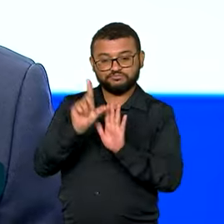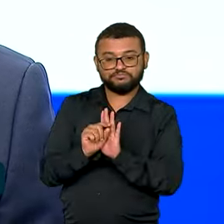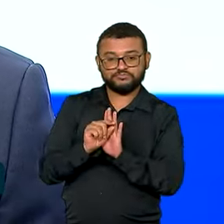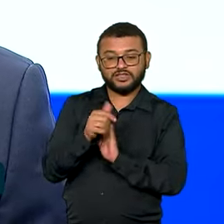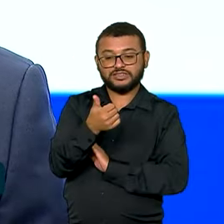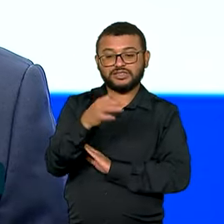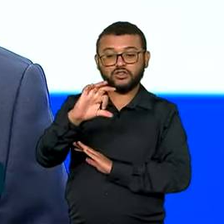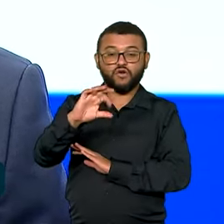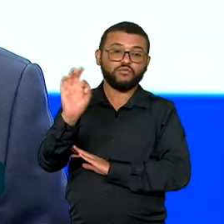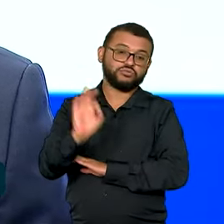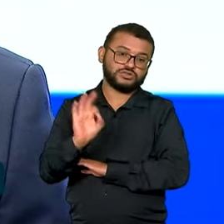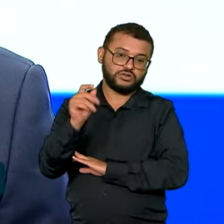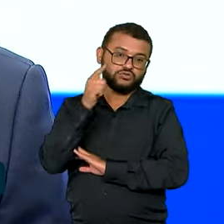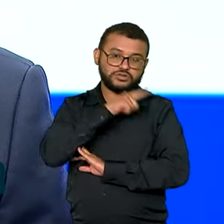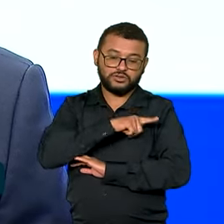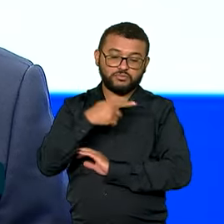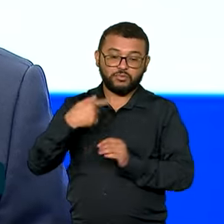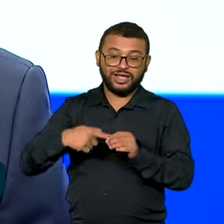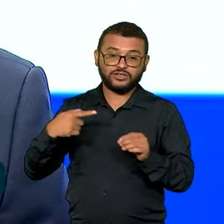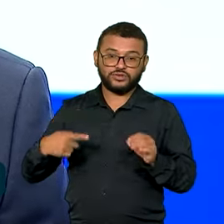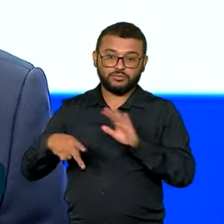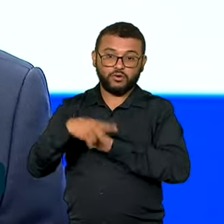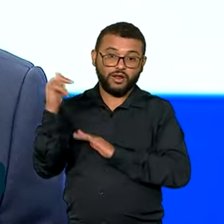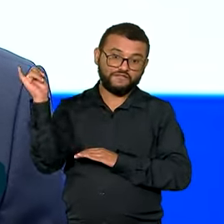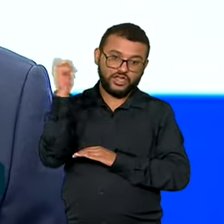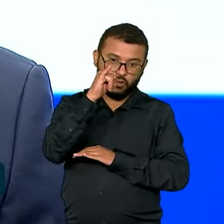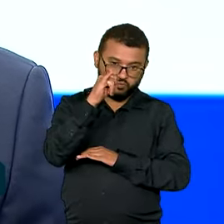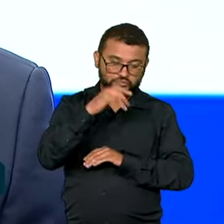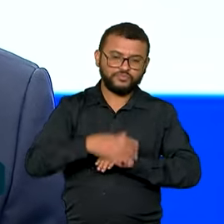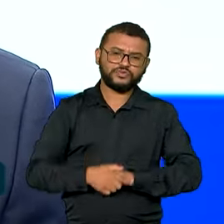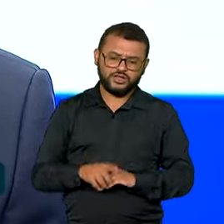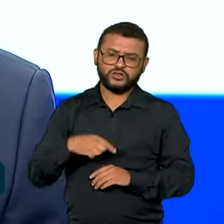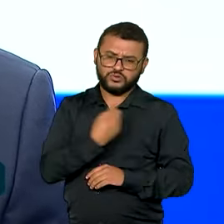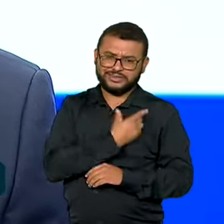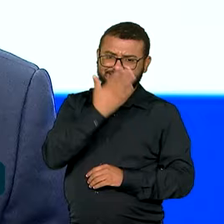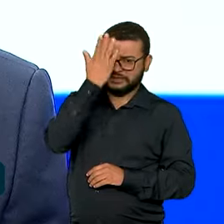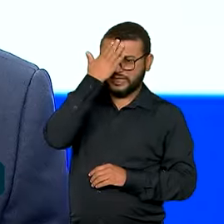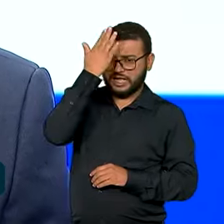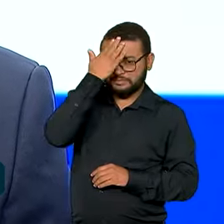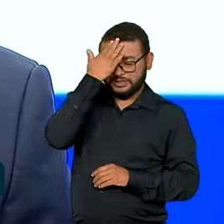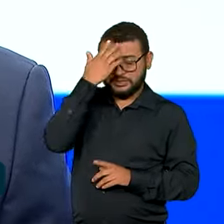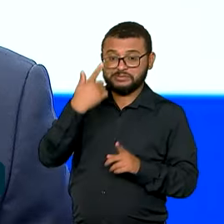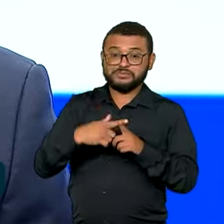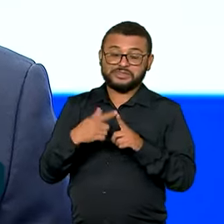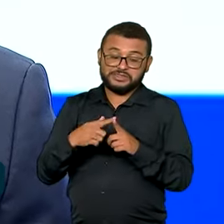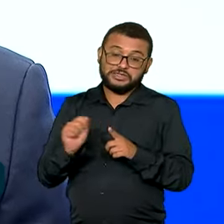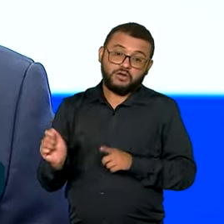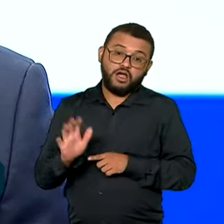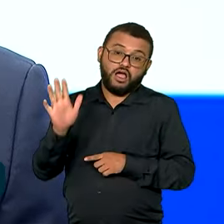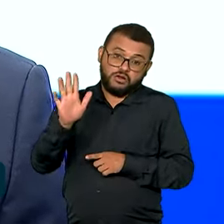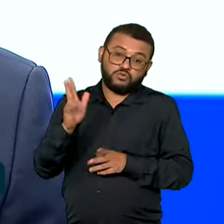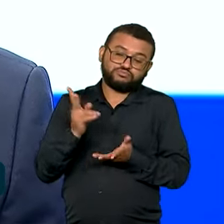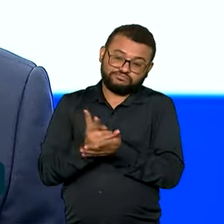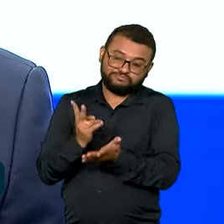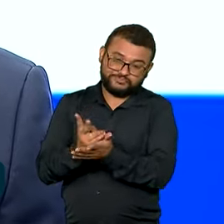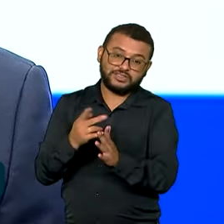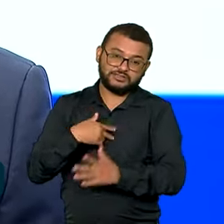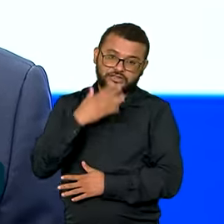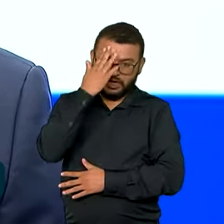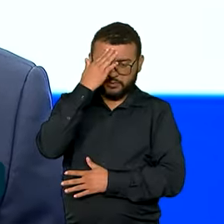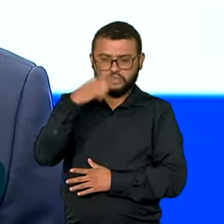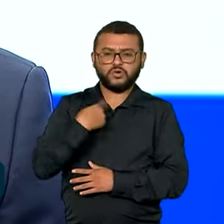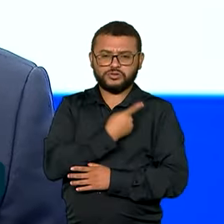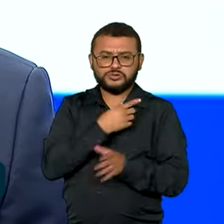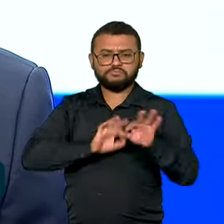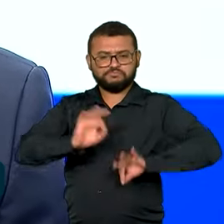em 19% no querosene da aviação. Sabemos que ainda é alto e a gente está perseguindo e